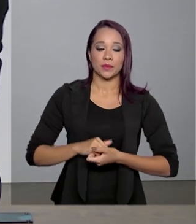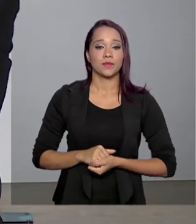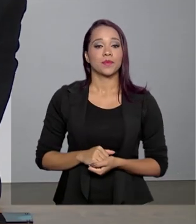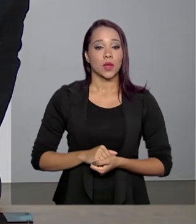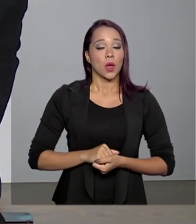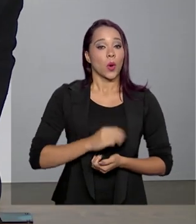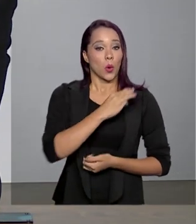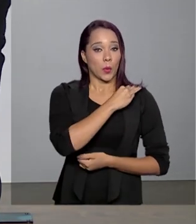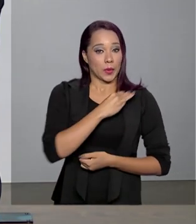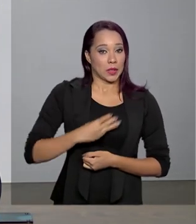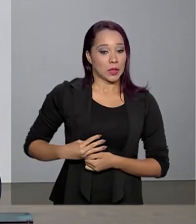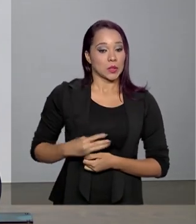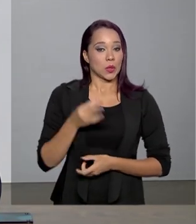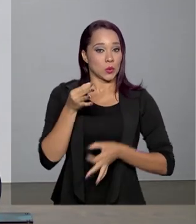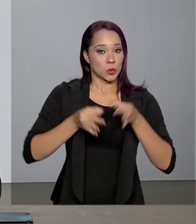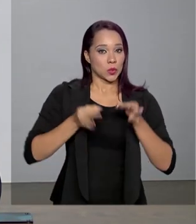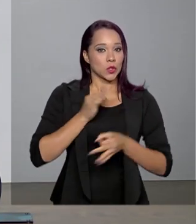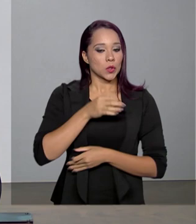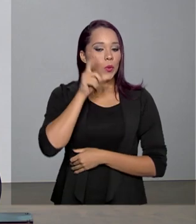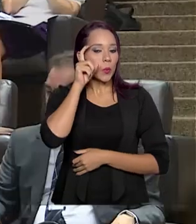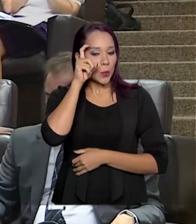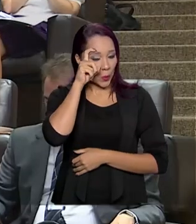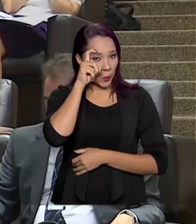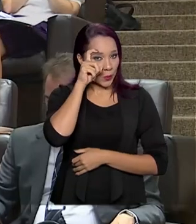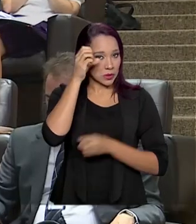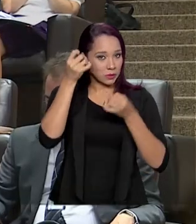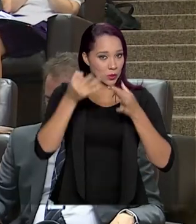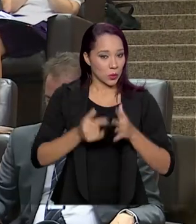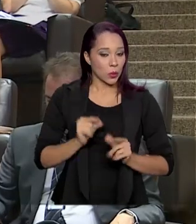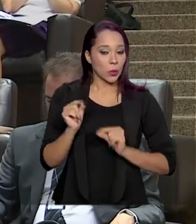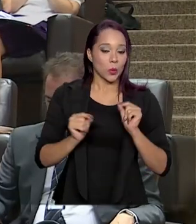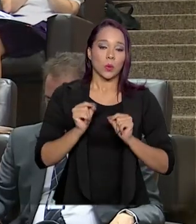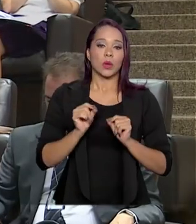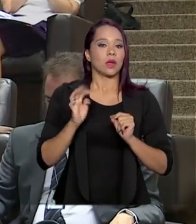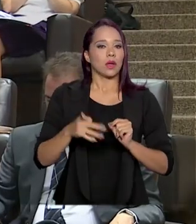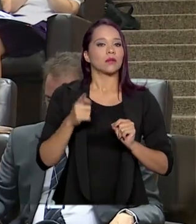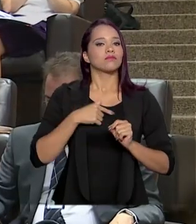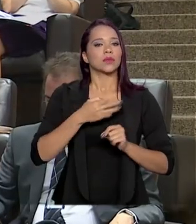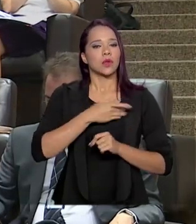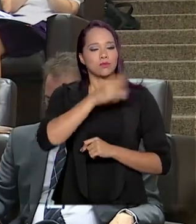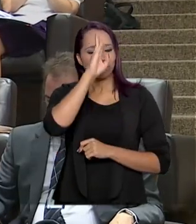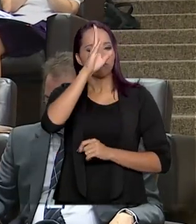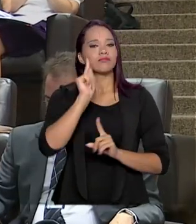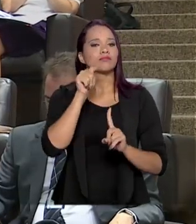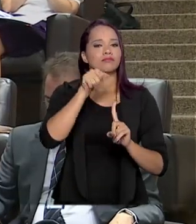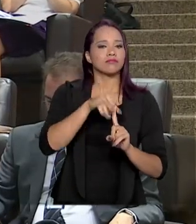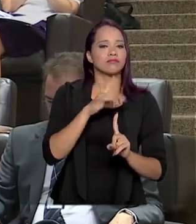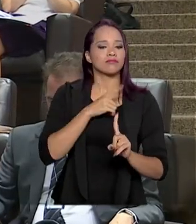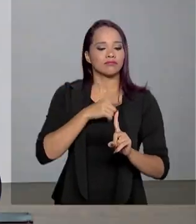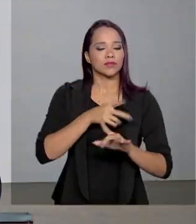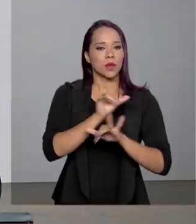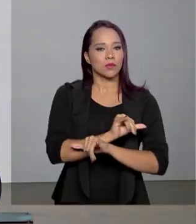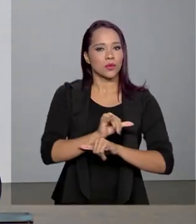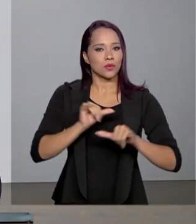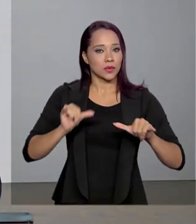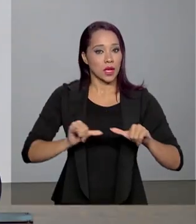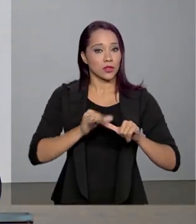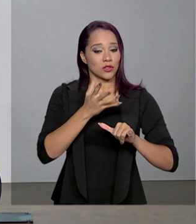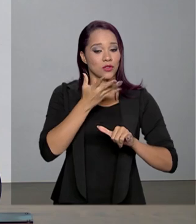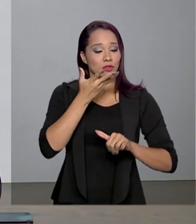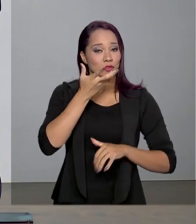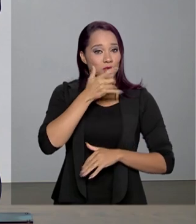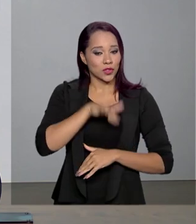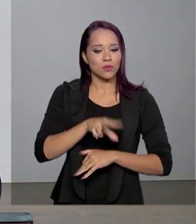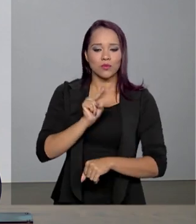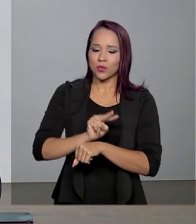ministro da Justiça e Segurança Pública, Sérgio Moro, o principal objetivo de regulamentar a publicidade infantil é proteger